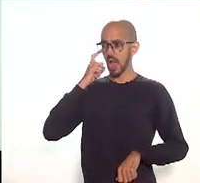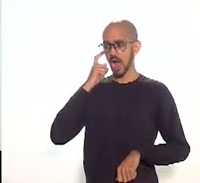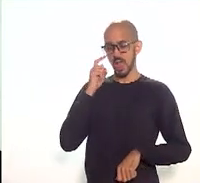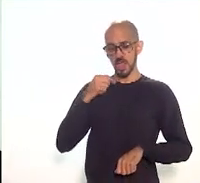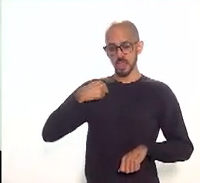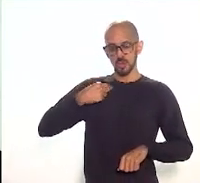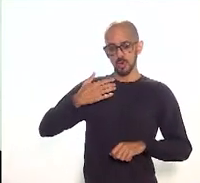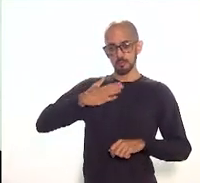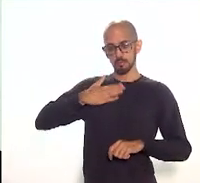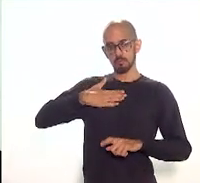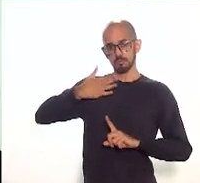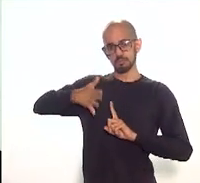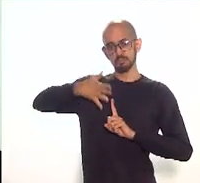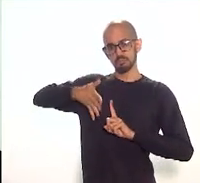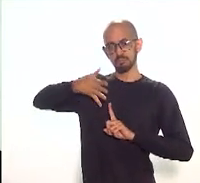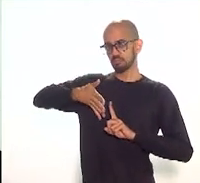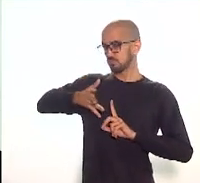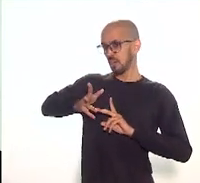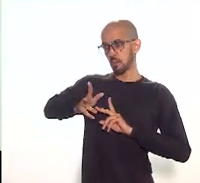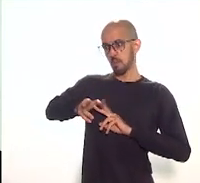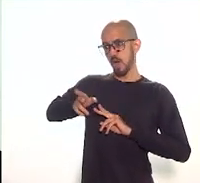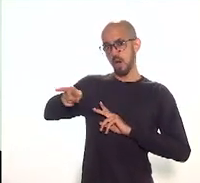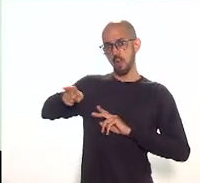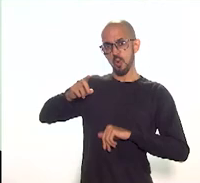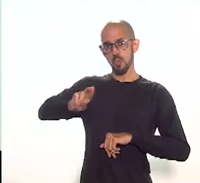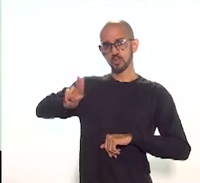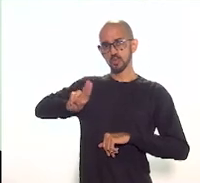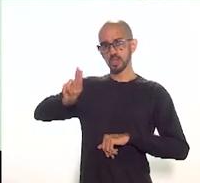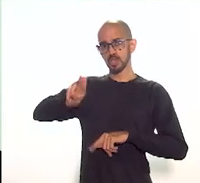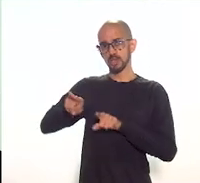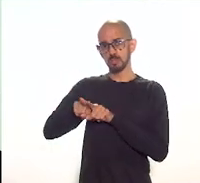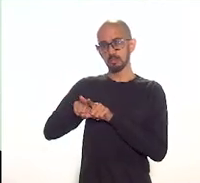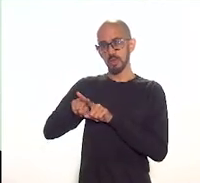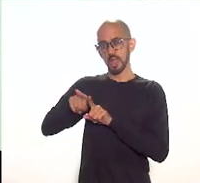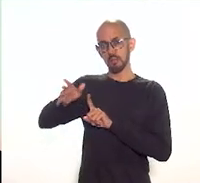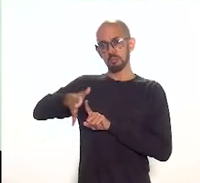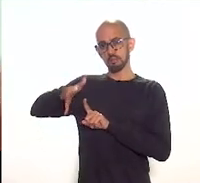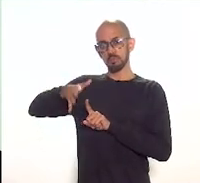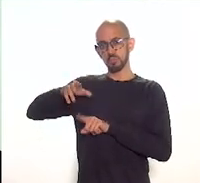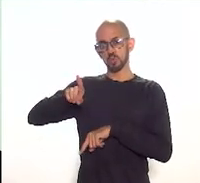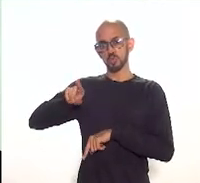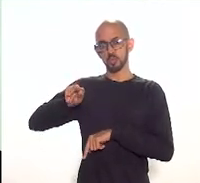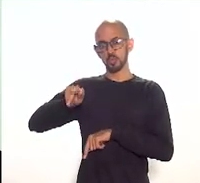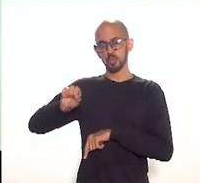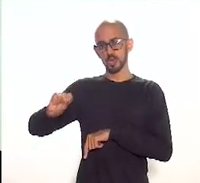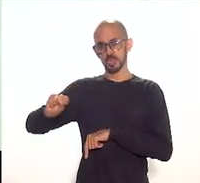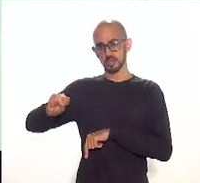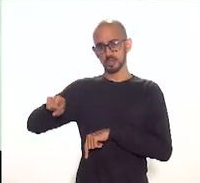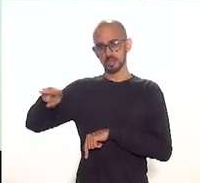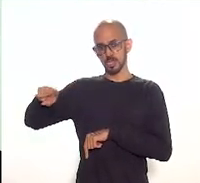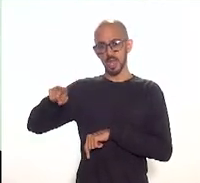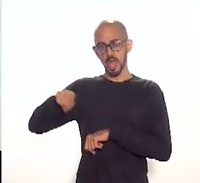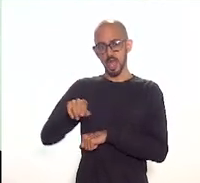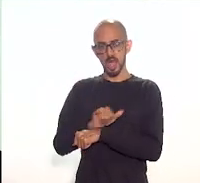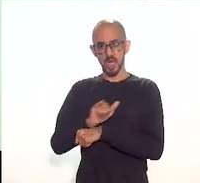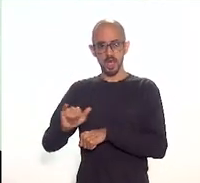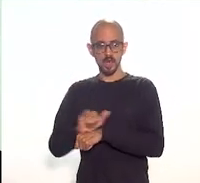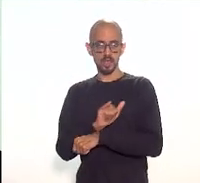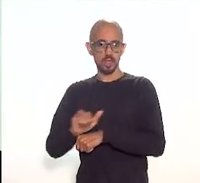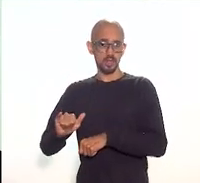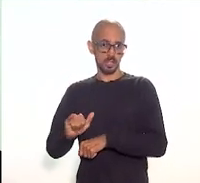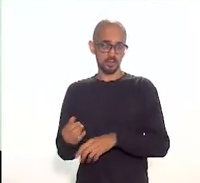minhas palavras, as palavras, usando as palavras do Douglas, de criar dispositivos legais para financiar